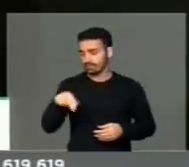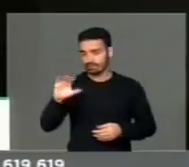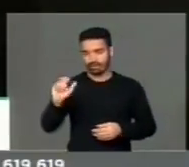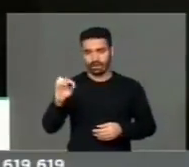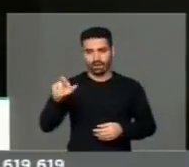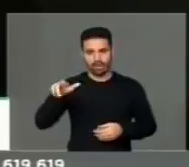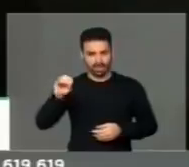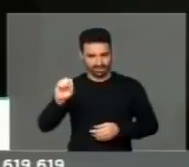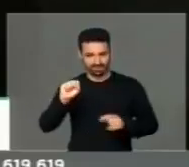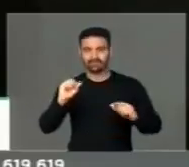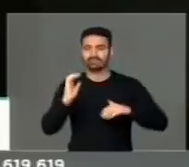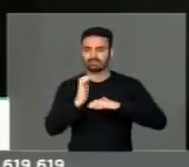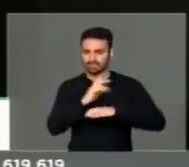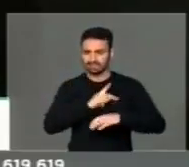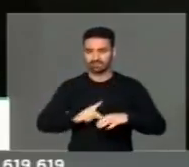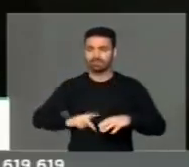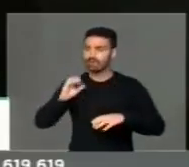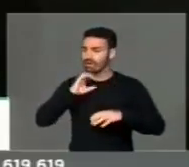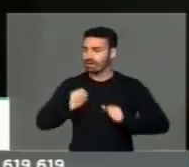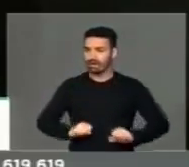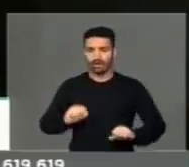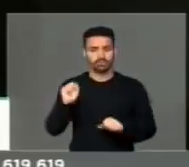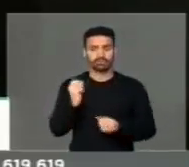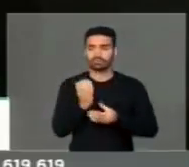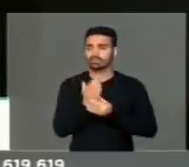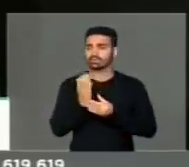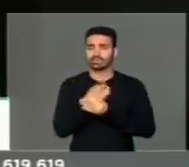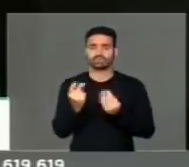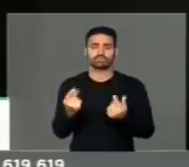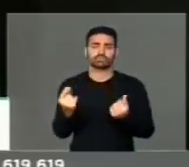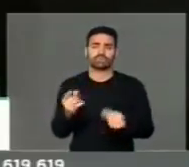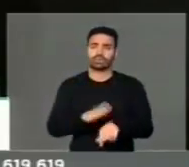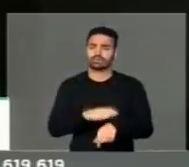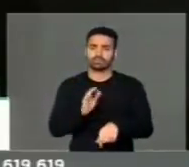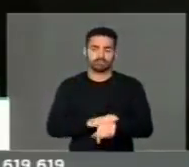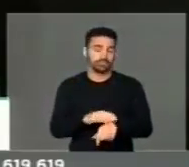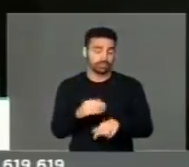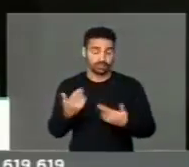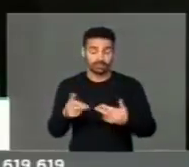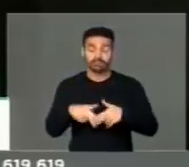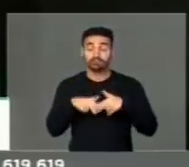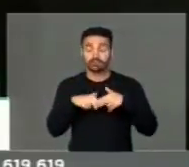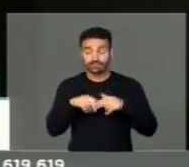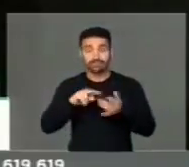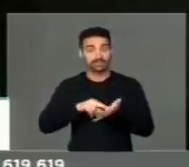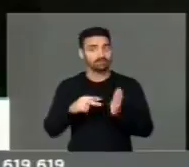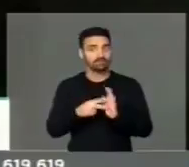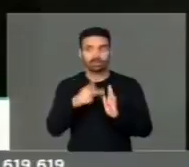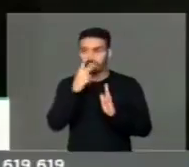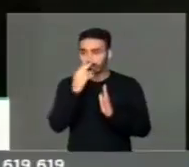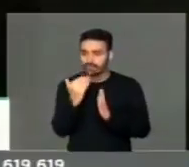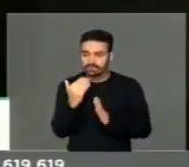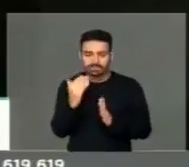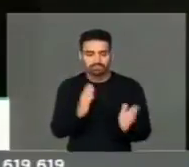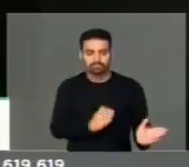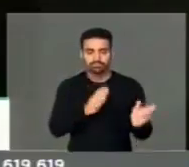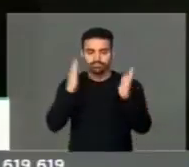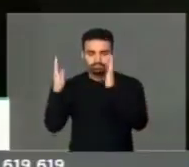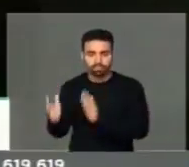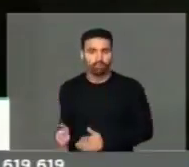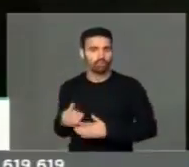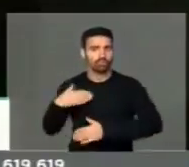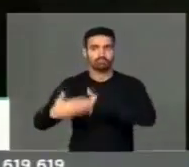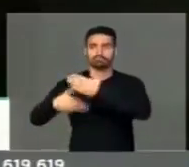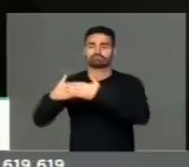pudesse agilizar esse processo, que eu já estava esperando há muito tempo. Isso significa um passo de gigante, como se diz em italiano, para o